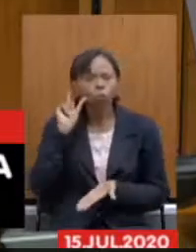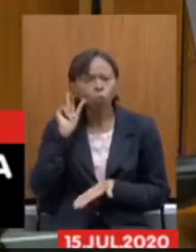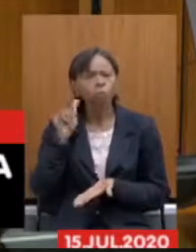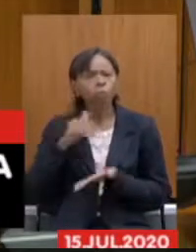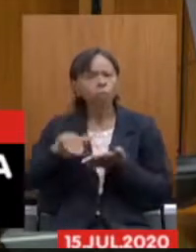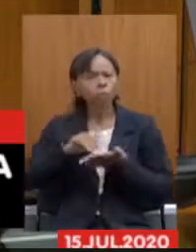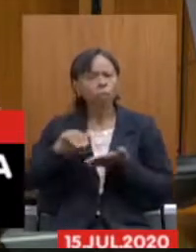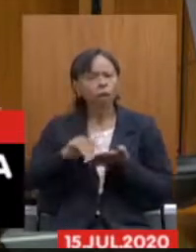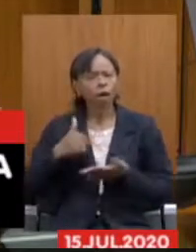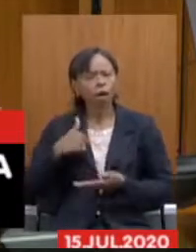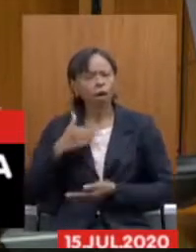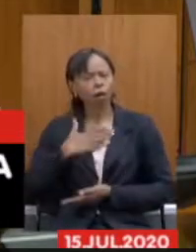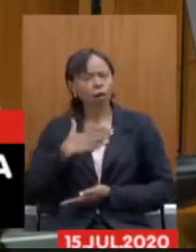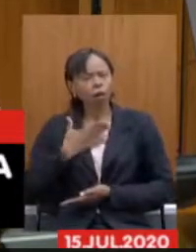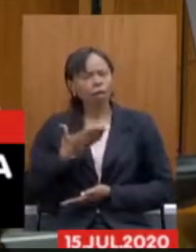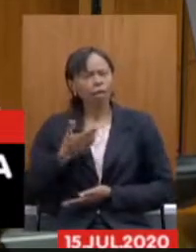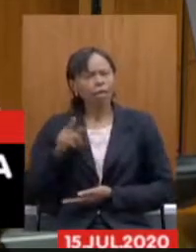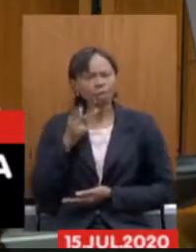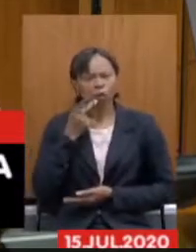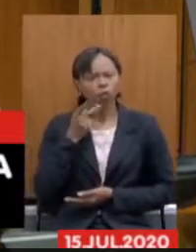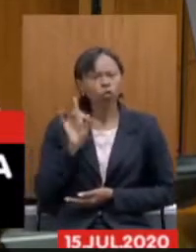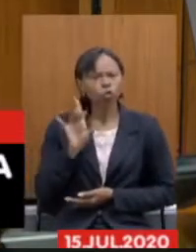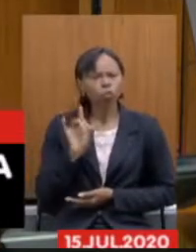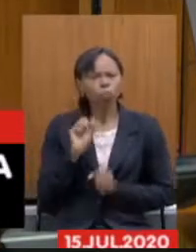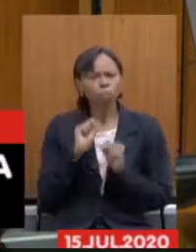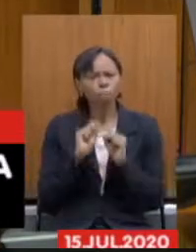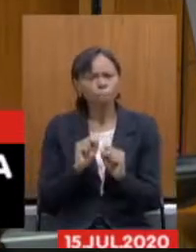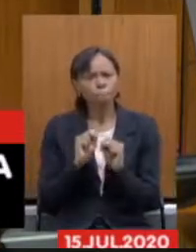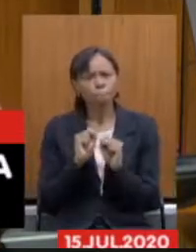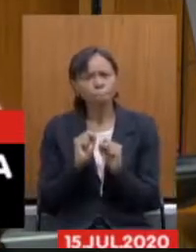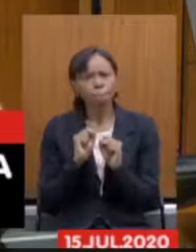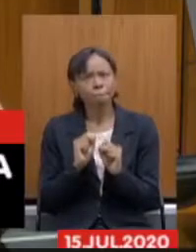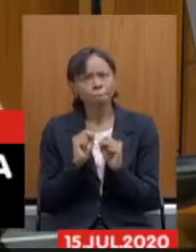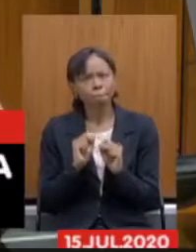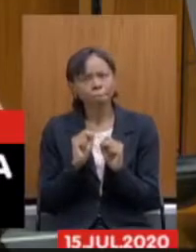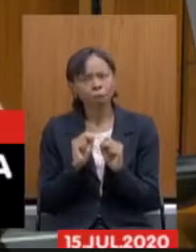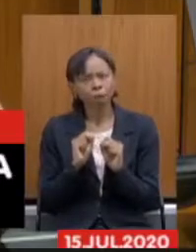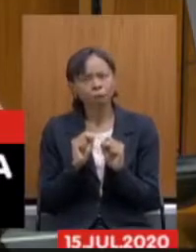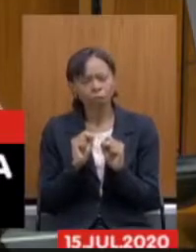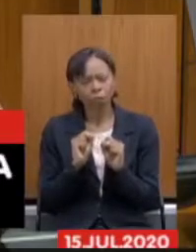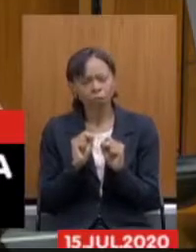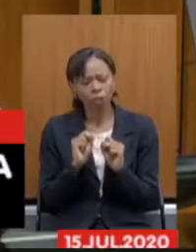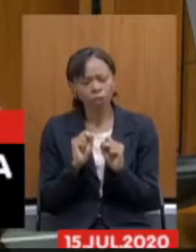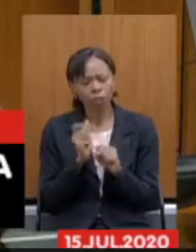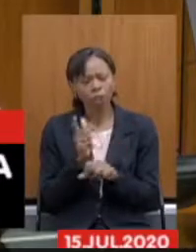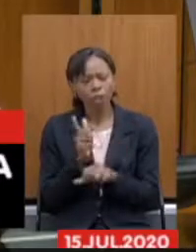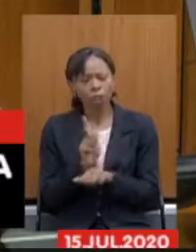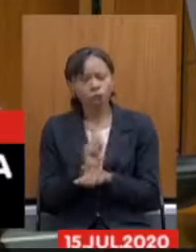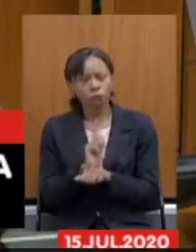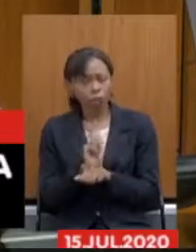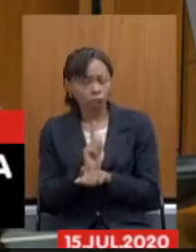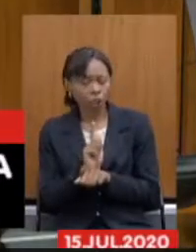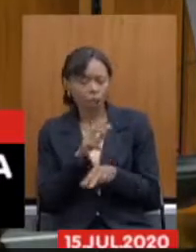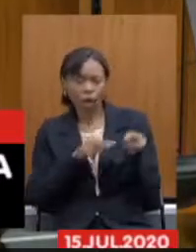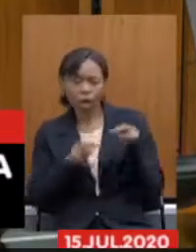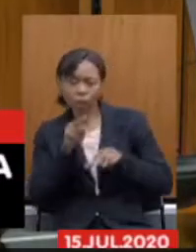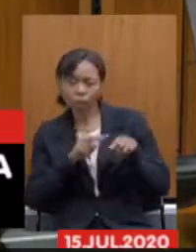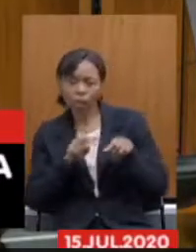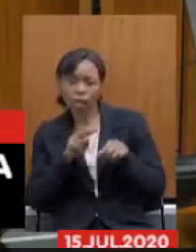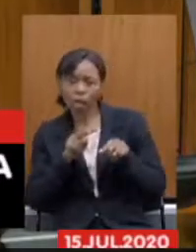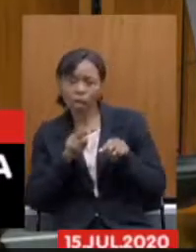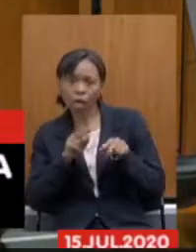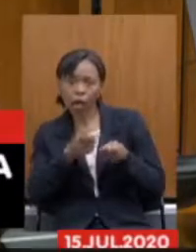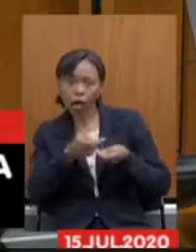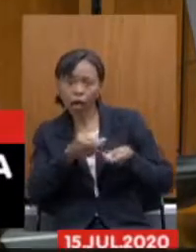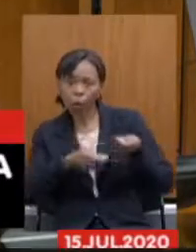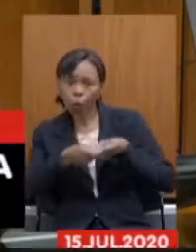do secretário me surpreendeu ele falar que só pode ter ele só pode gerenciar aquilo que é débito ele não tem controle sobre o